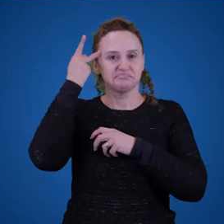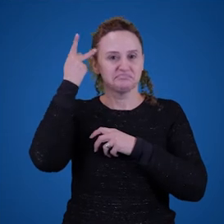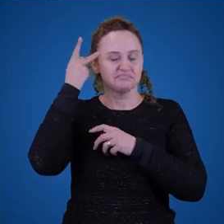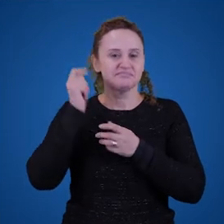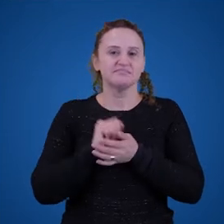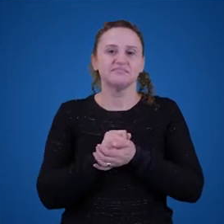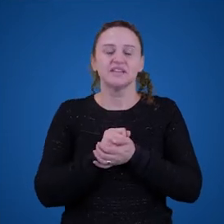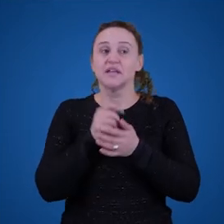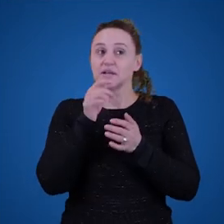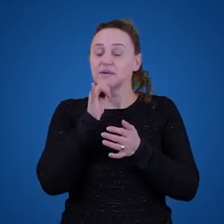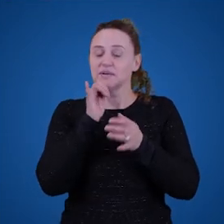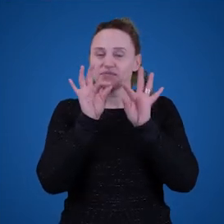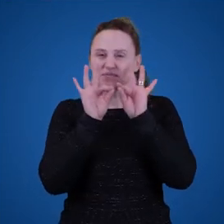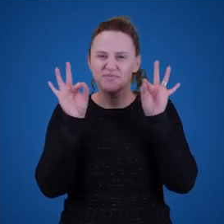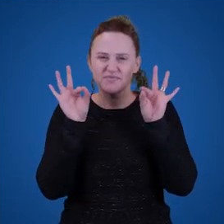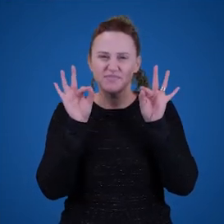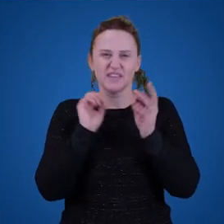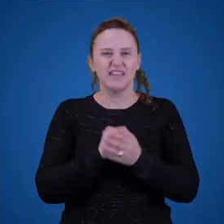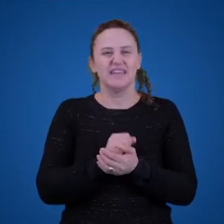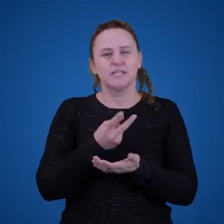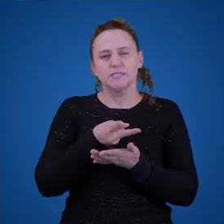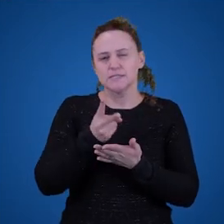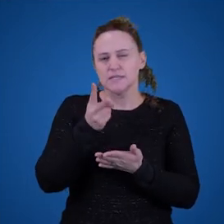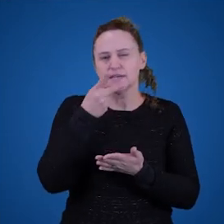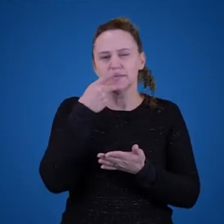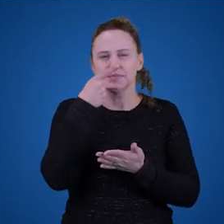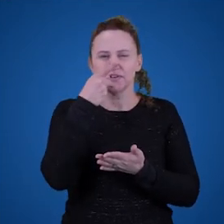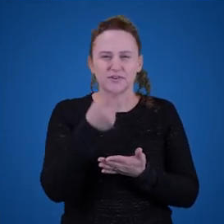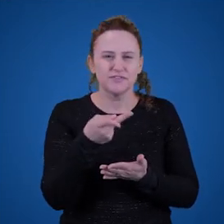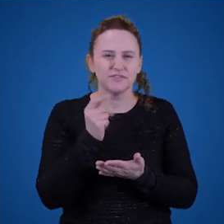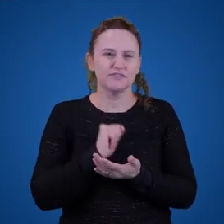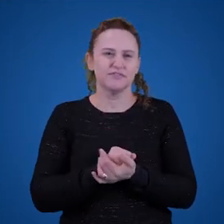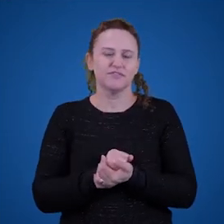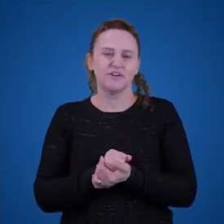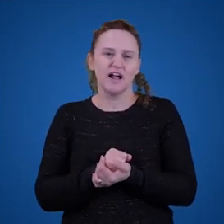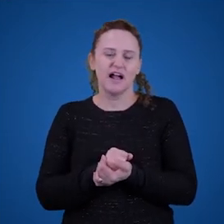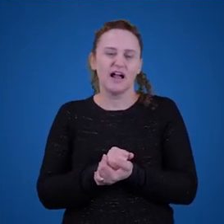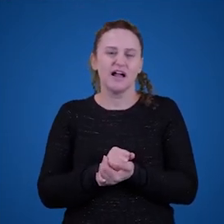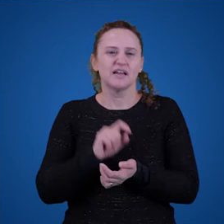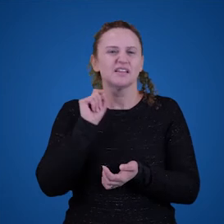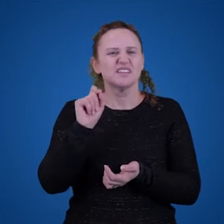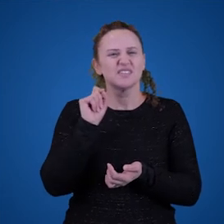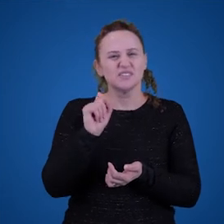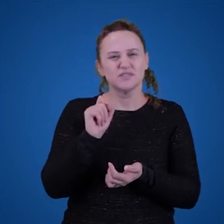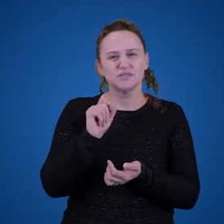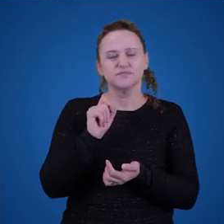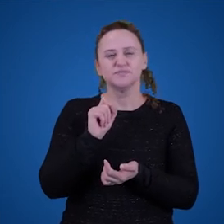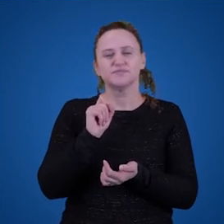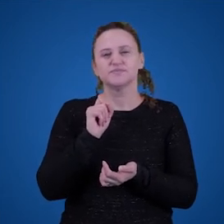ah, eu vivo dando murro em ponta de faca, né? Por óbvio que a pessoa que diz isso não quer dizer que está dando